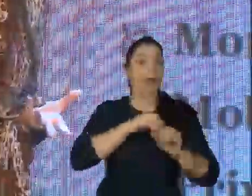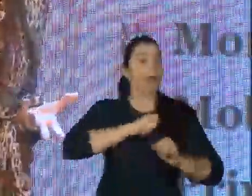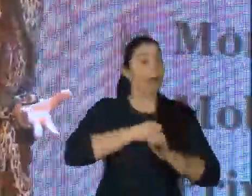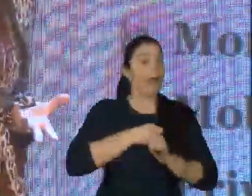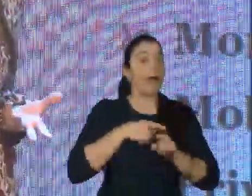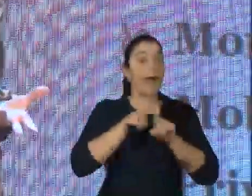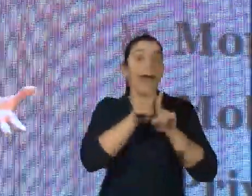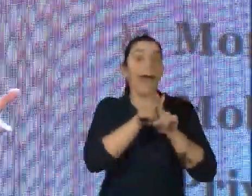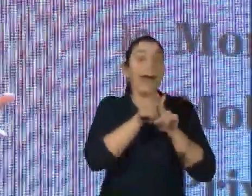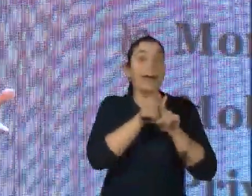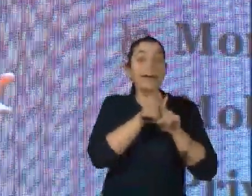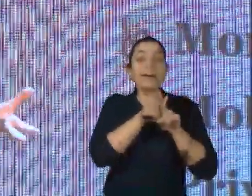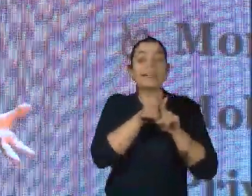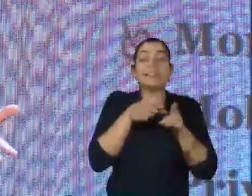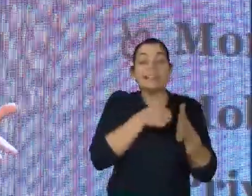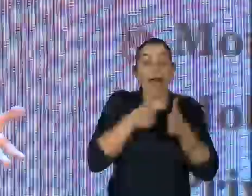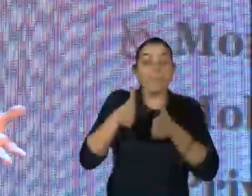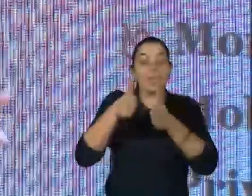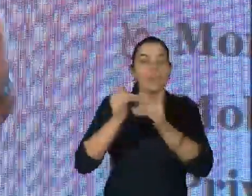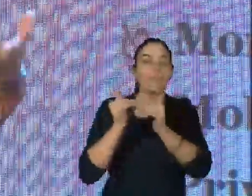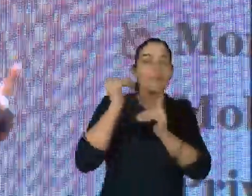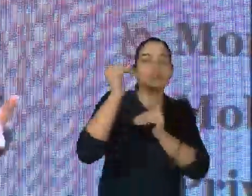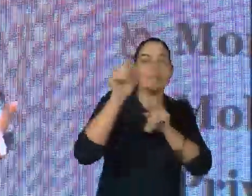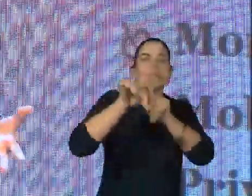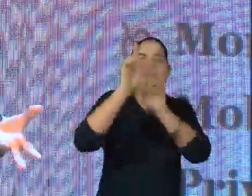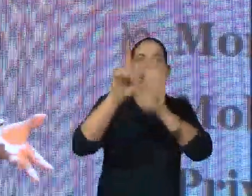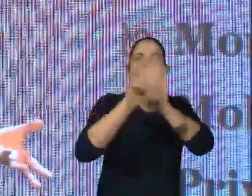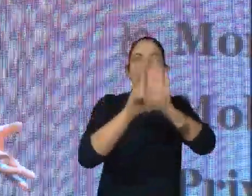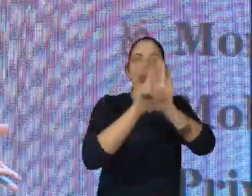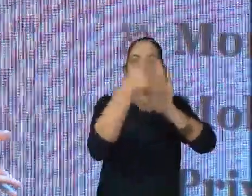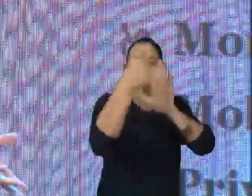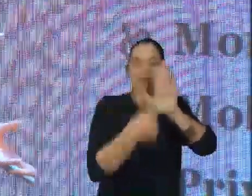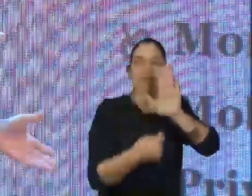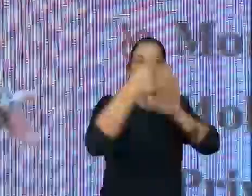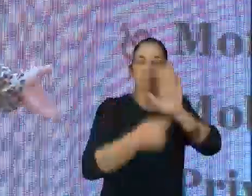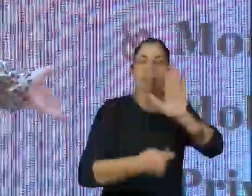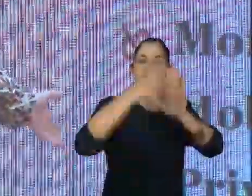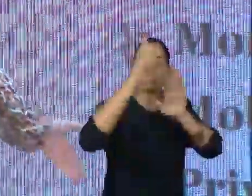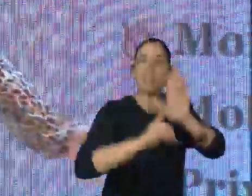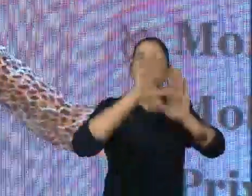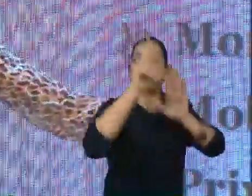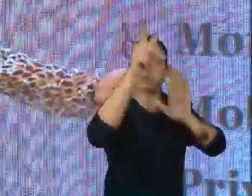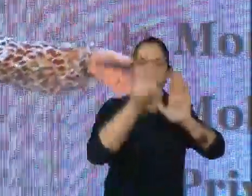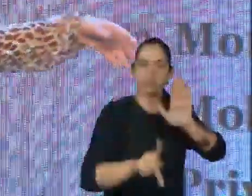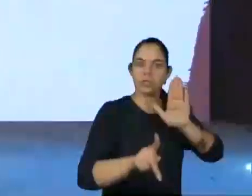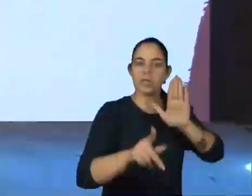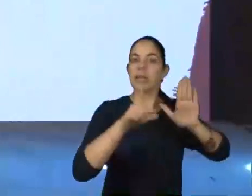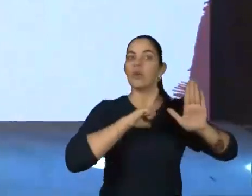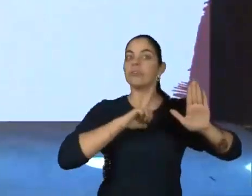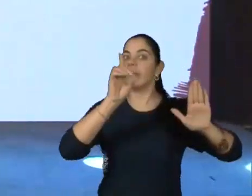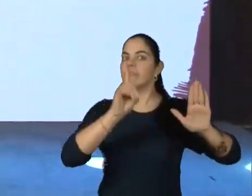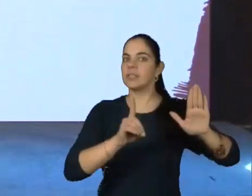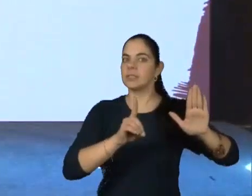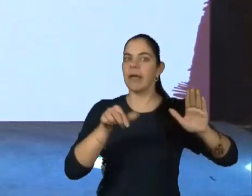na evolução desse paradigma, mas a gente ainda precisa falar sobre isso. Gente, a gente vê pessoas com deficiência sendo